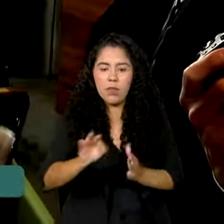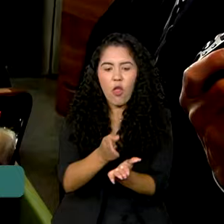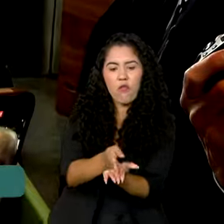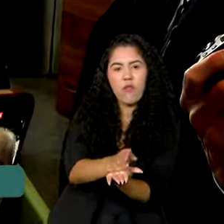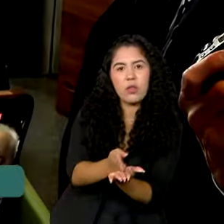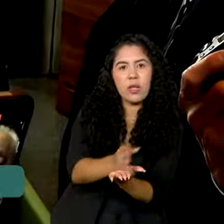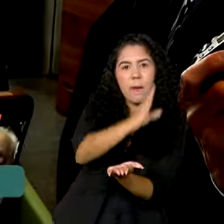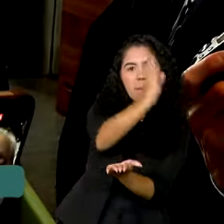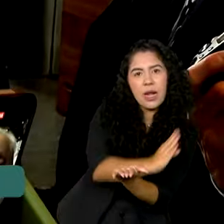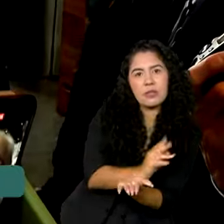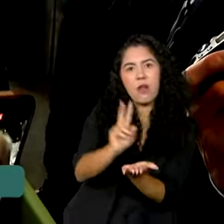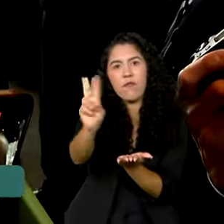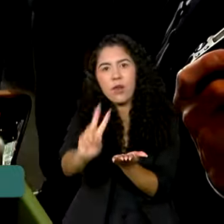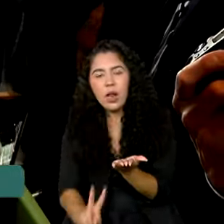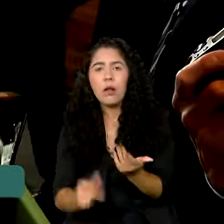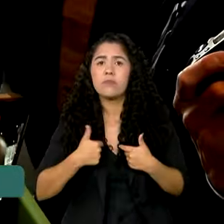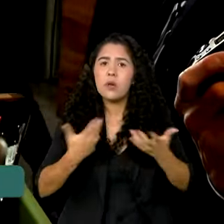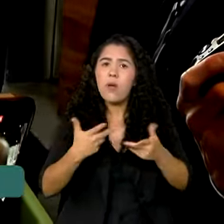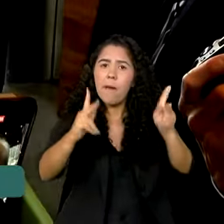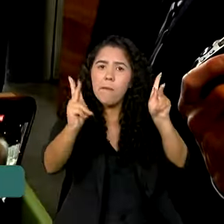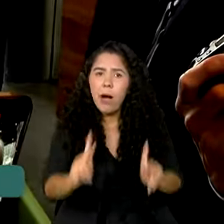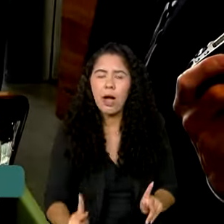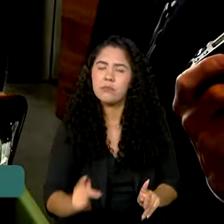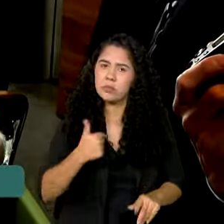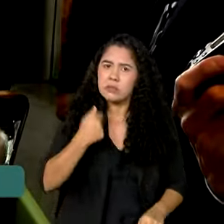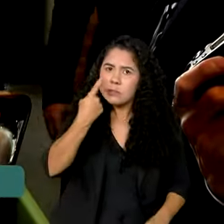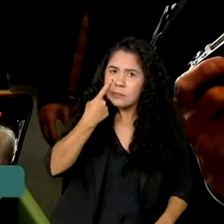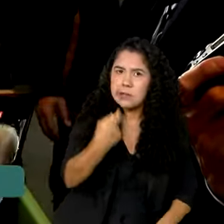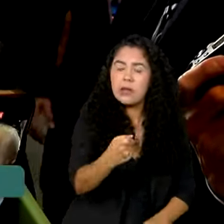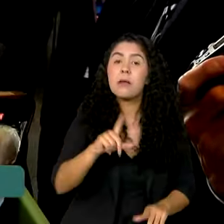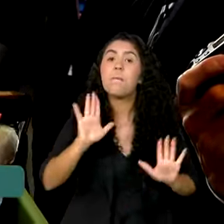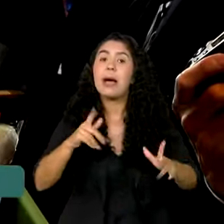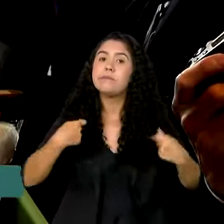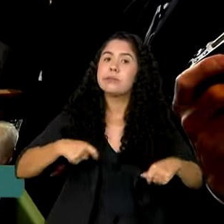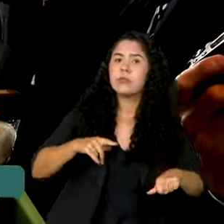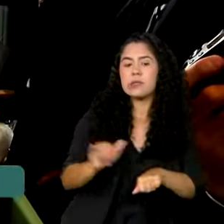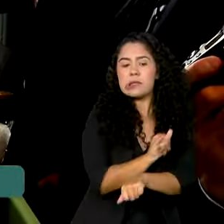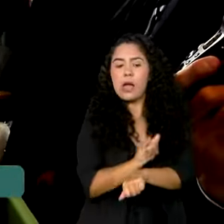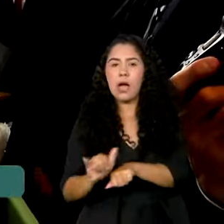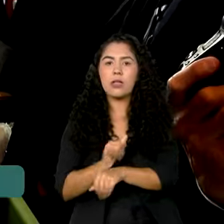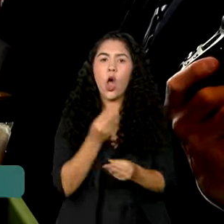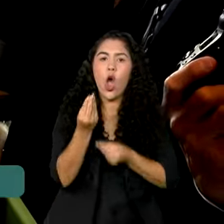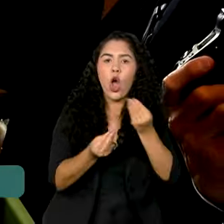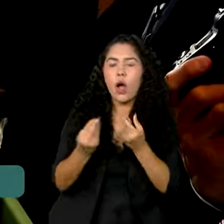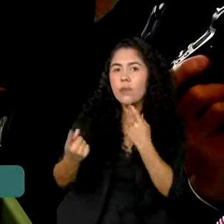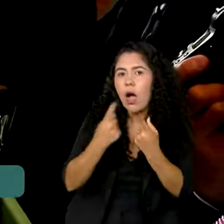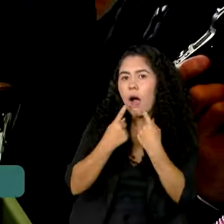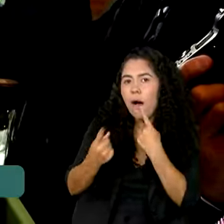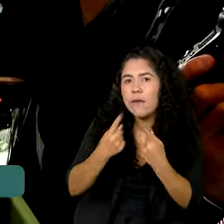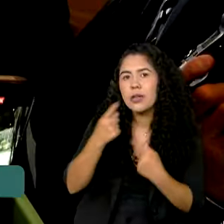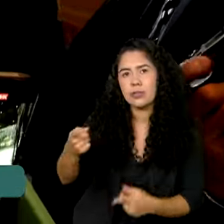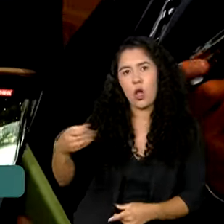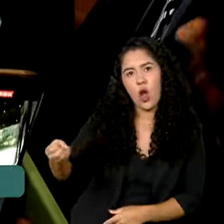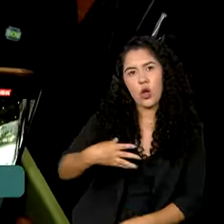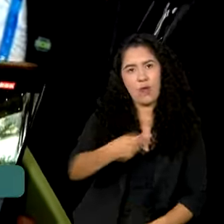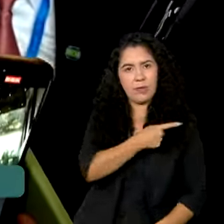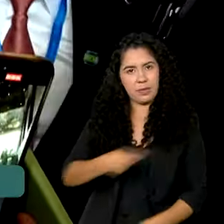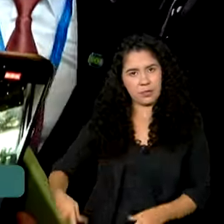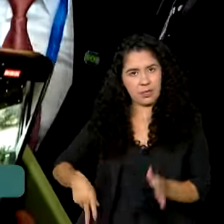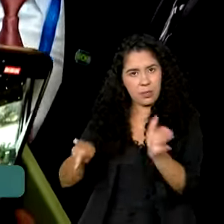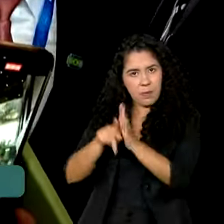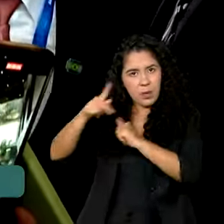quero que esteja em paz. Então, eu tenho interesse. Agora, é preciso criar as condições para a gente conversar. Nós estamos agora com uma relação